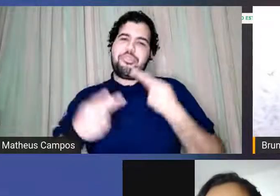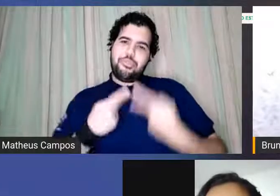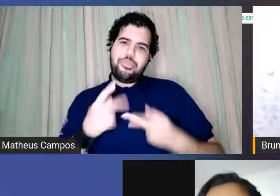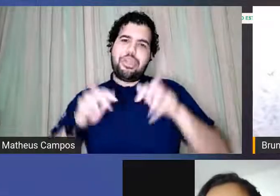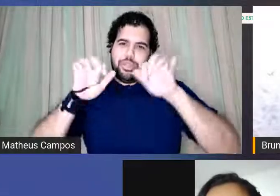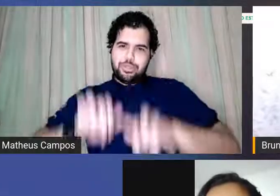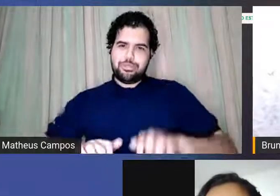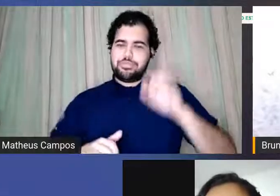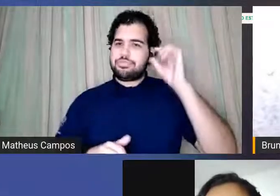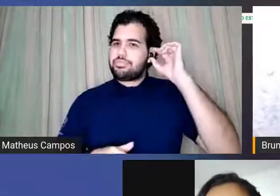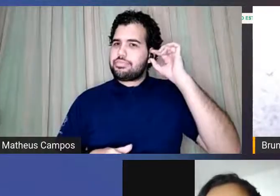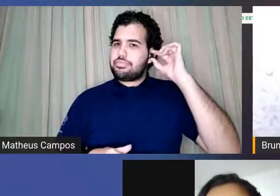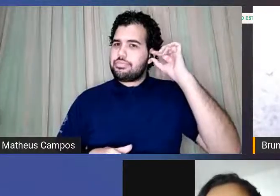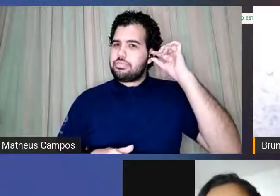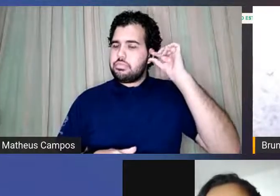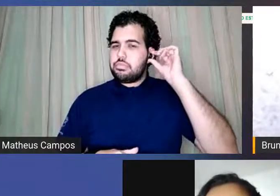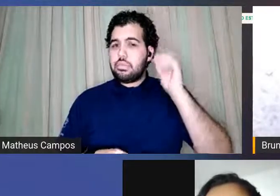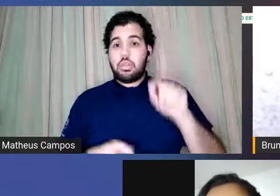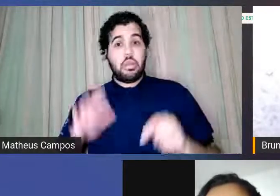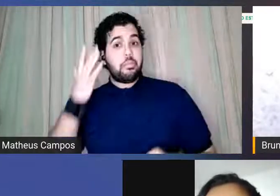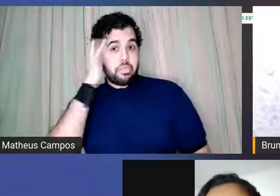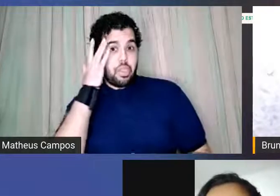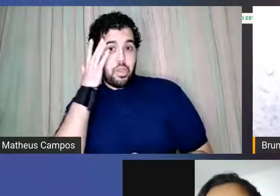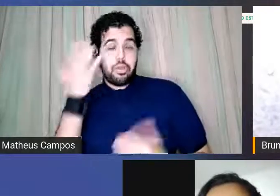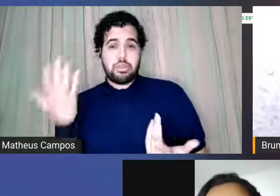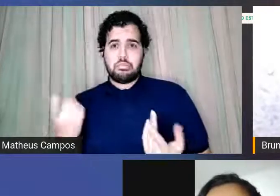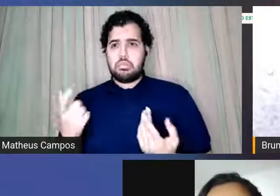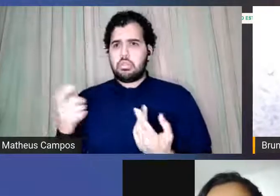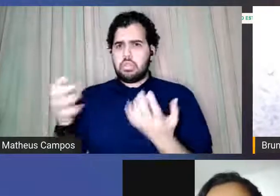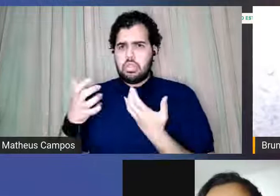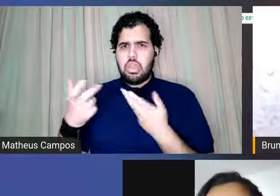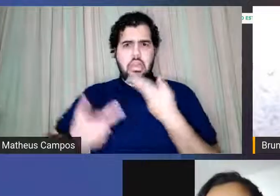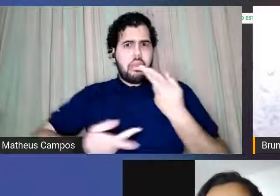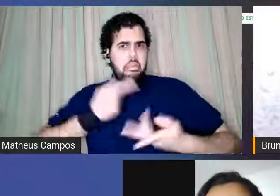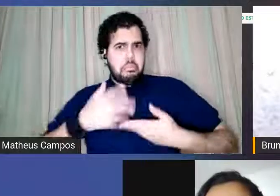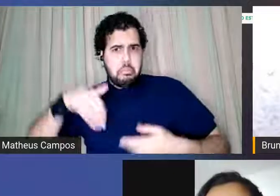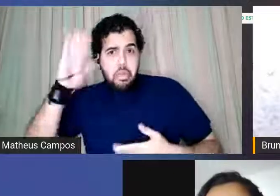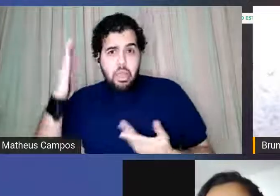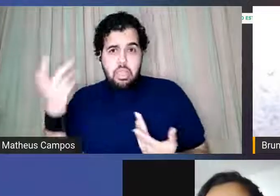gente eu acho que é isto tem mais alguma coisa para falar